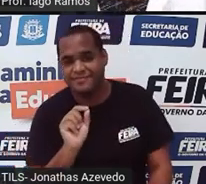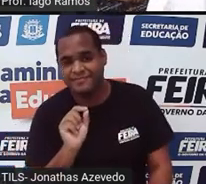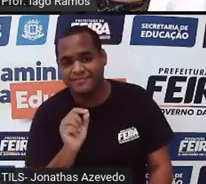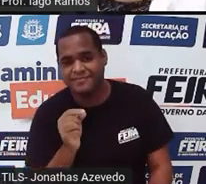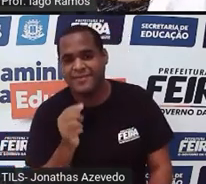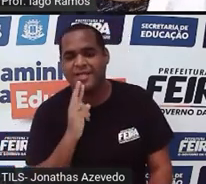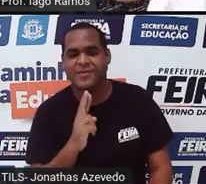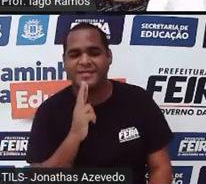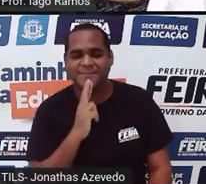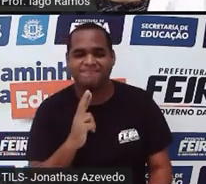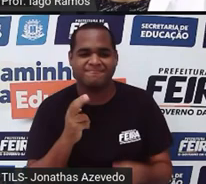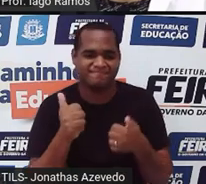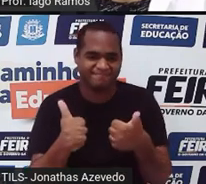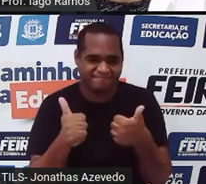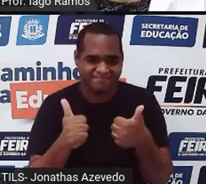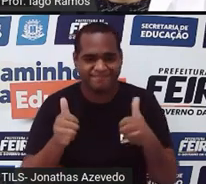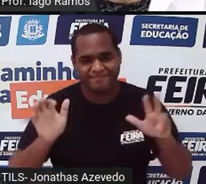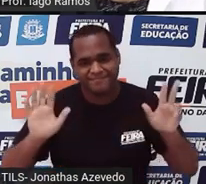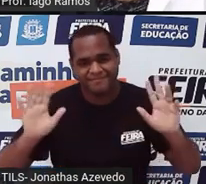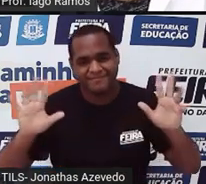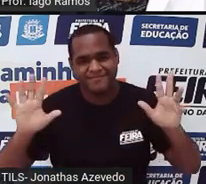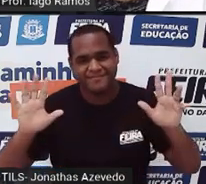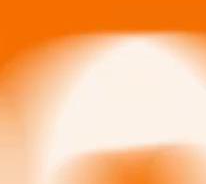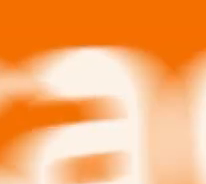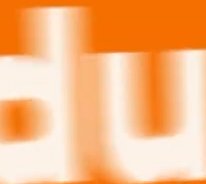solução. Valeu!